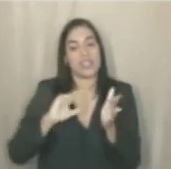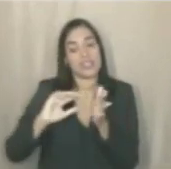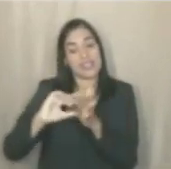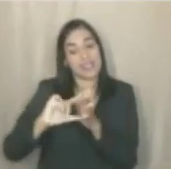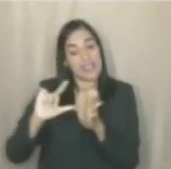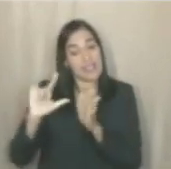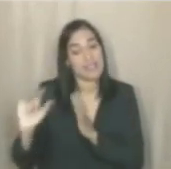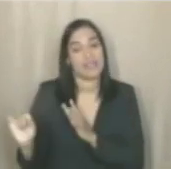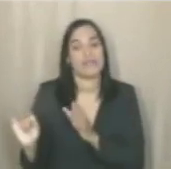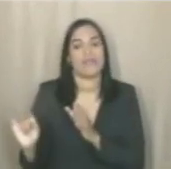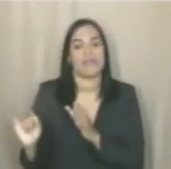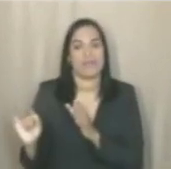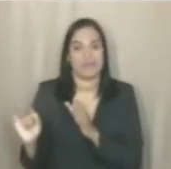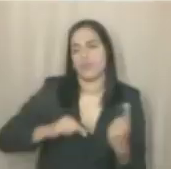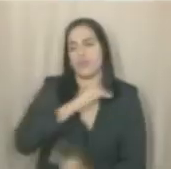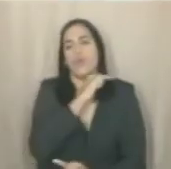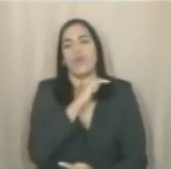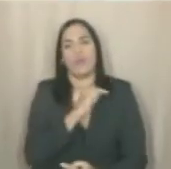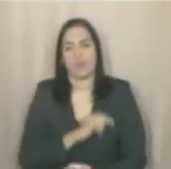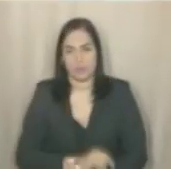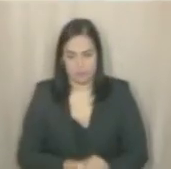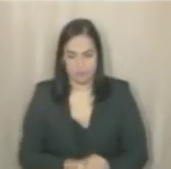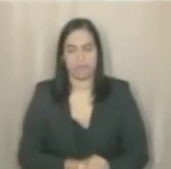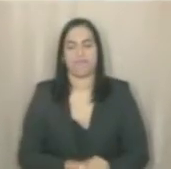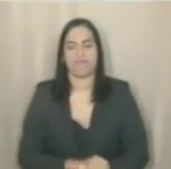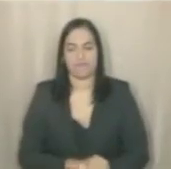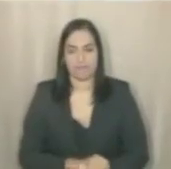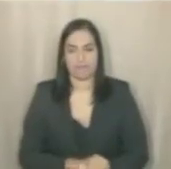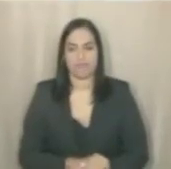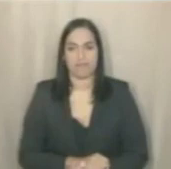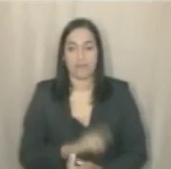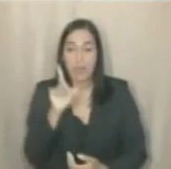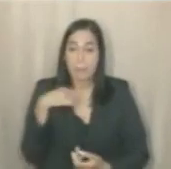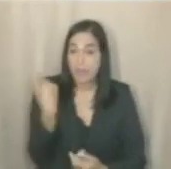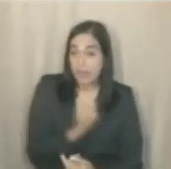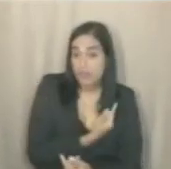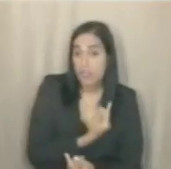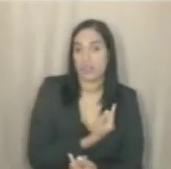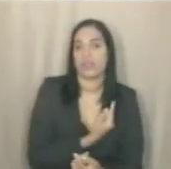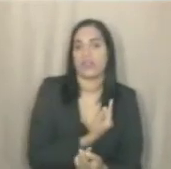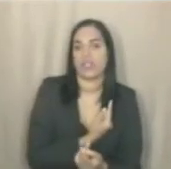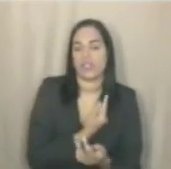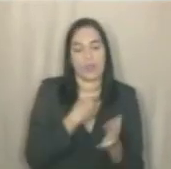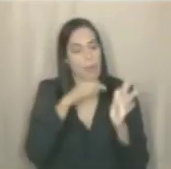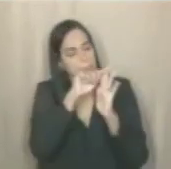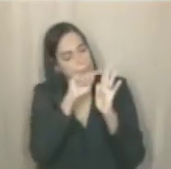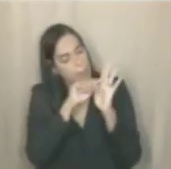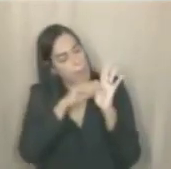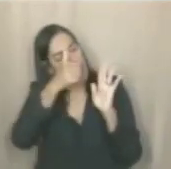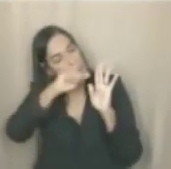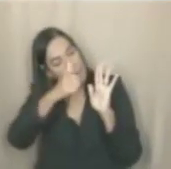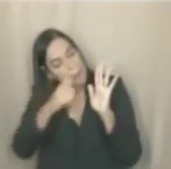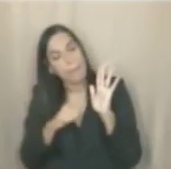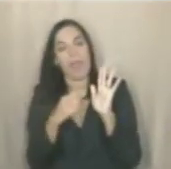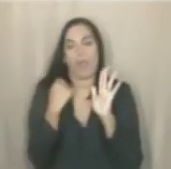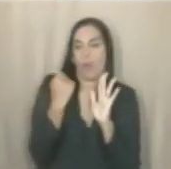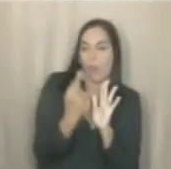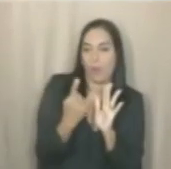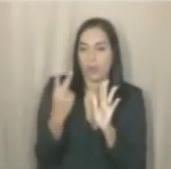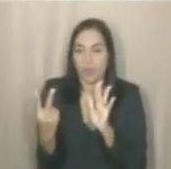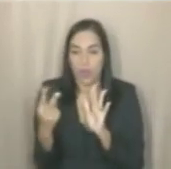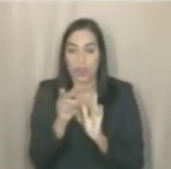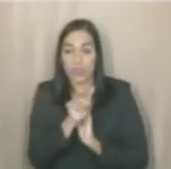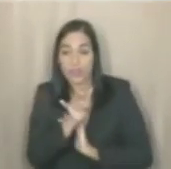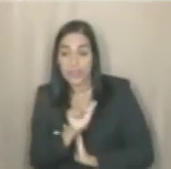a urbanização do bode. Então, para a gente cumprir os critérios de que os remanescentes da Via Mangue 1 e 2,